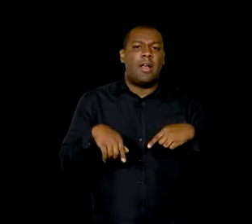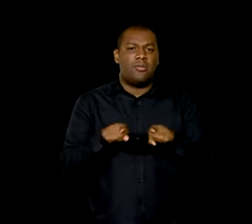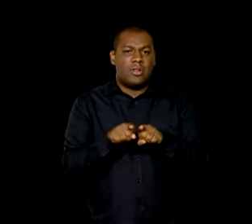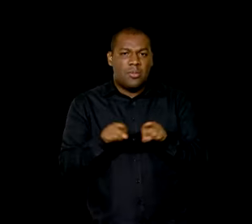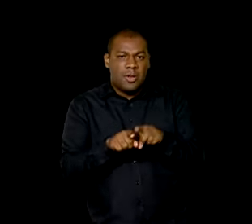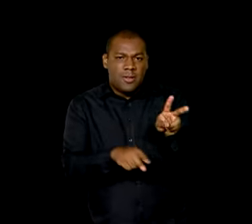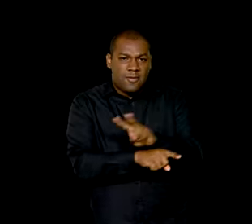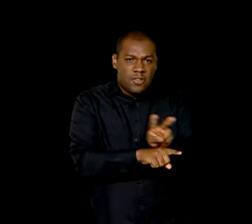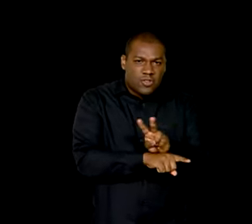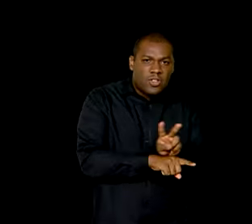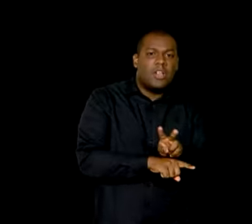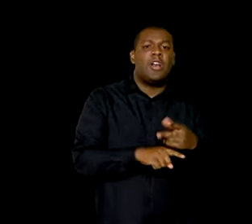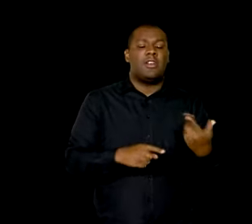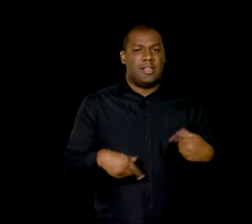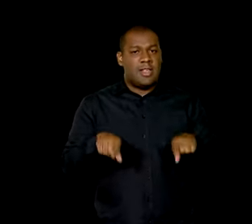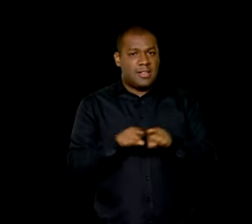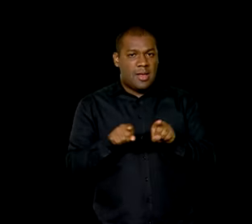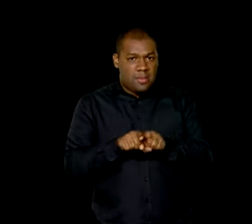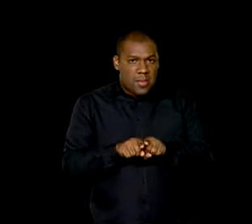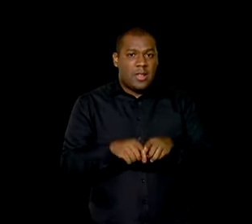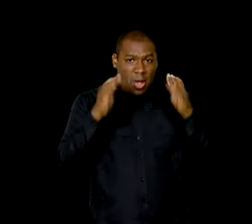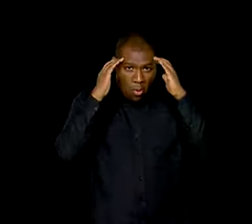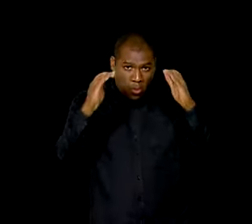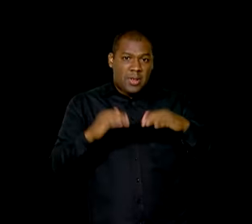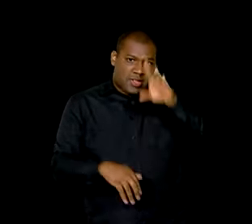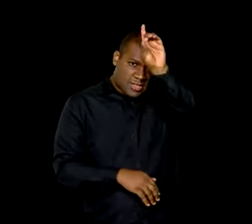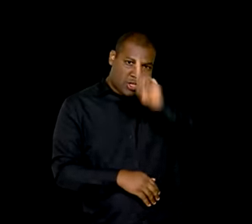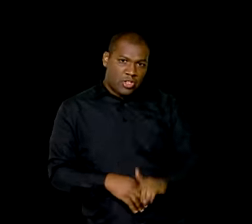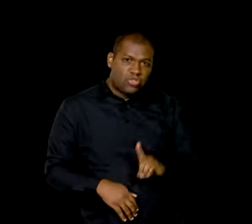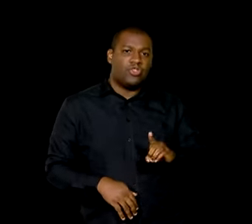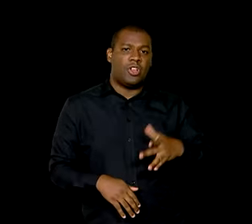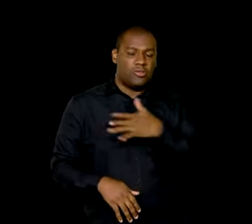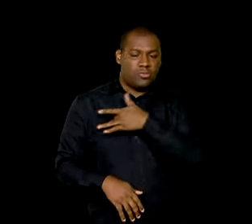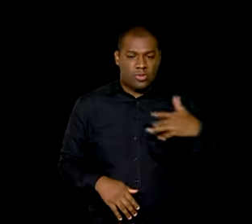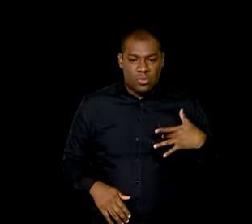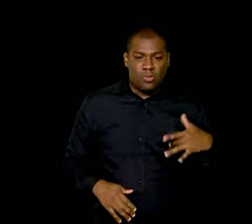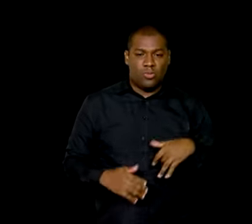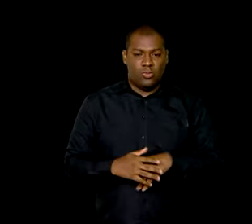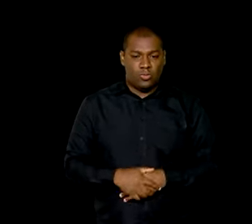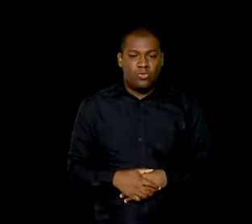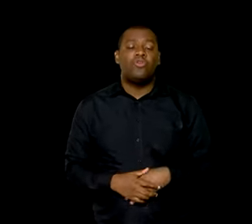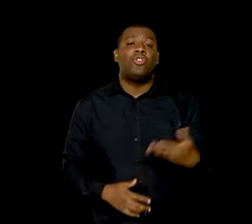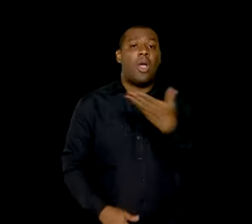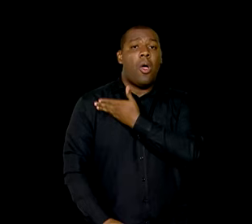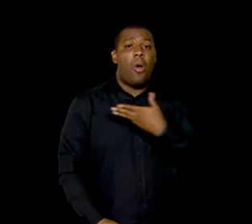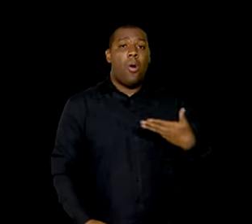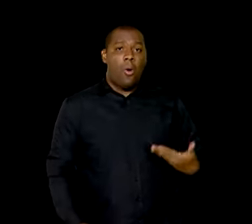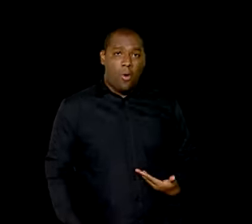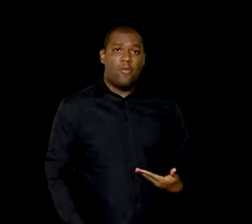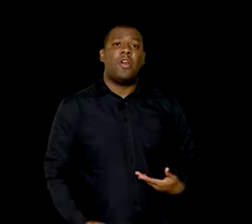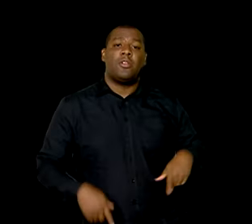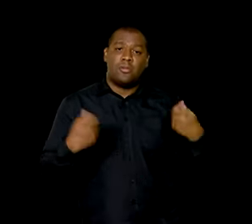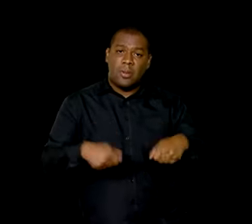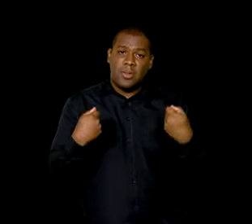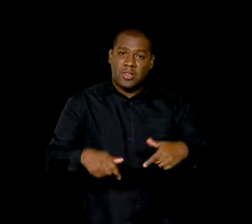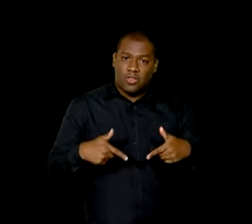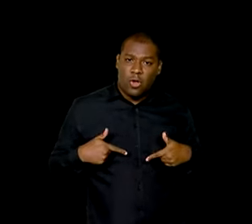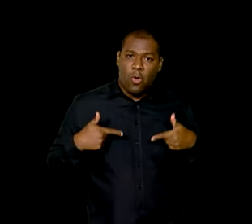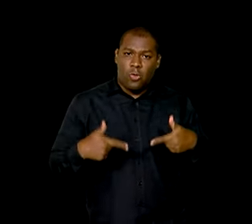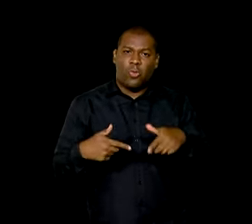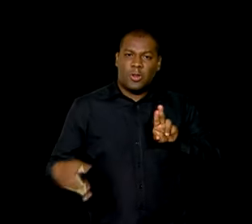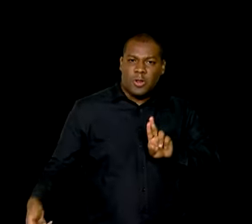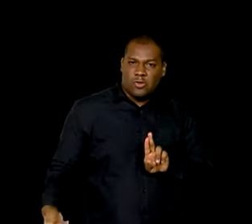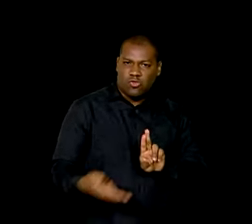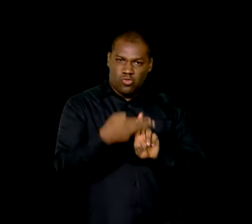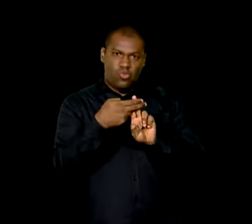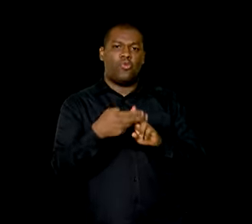e do direito universal à saúde. Então é um momento muito importante para todo o governo, para nós que lutamos pelo SUS de